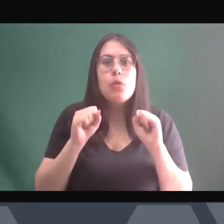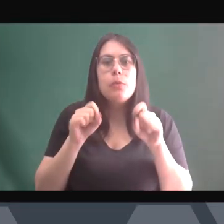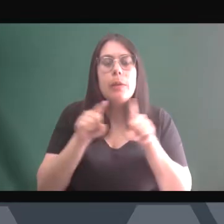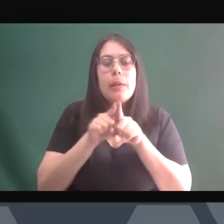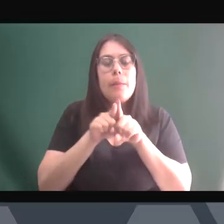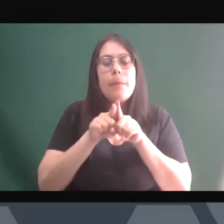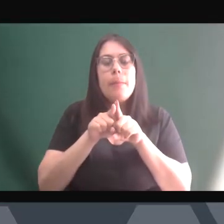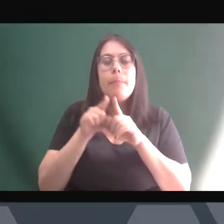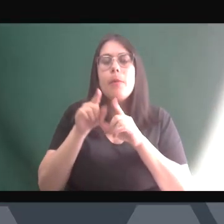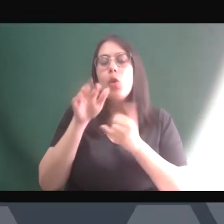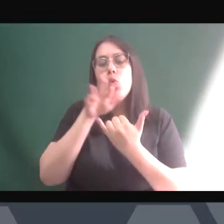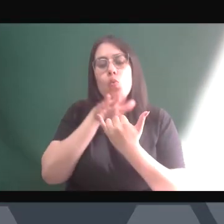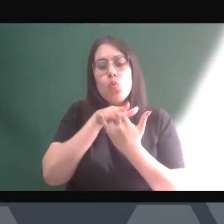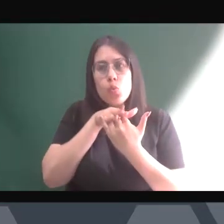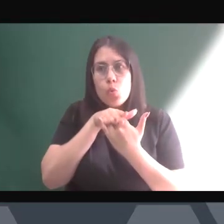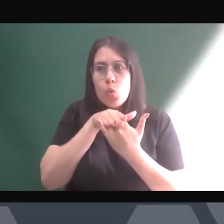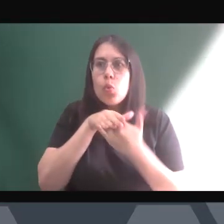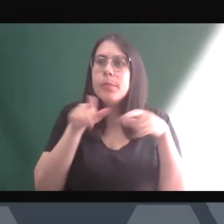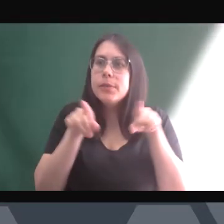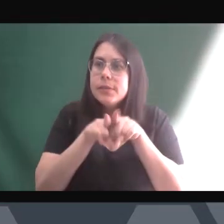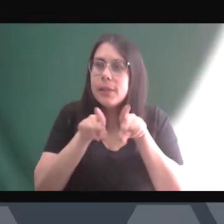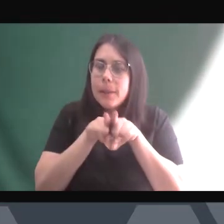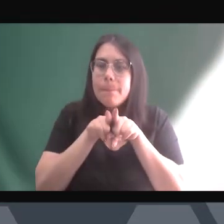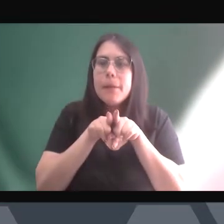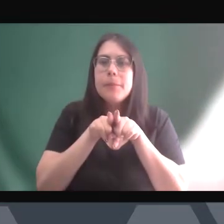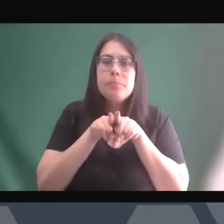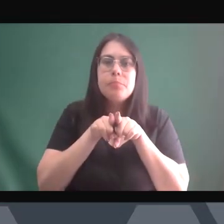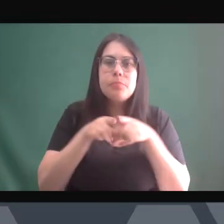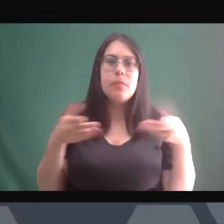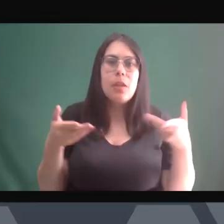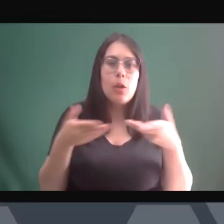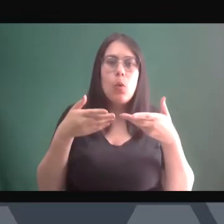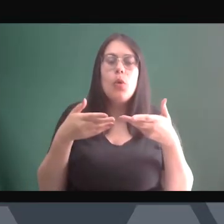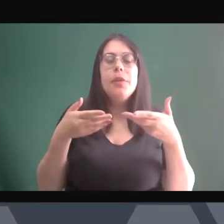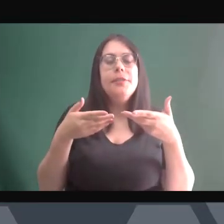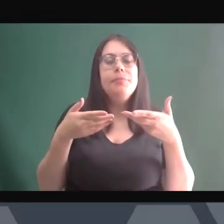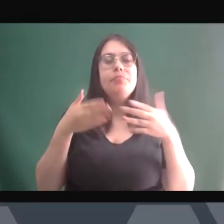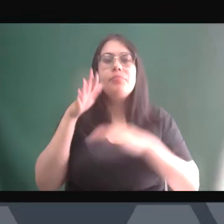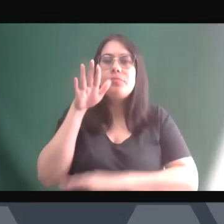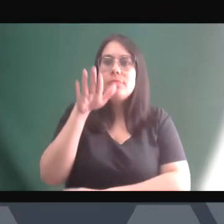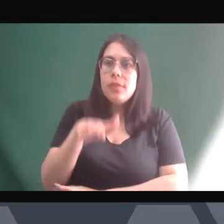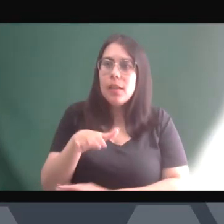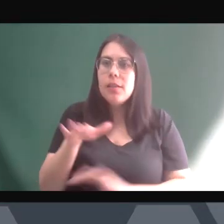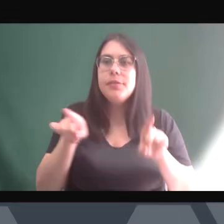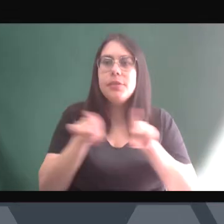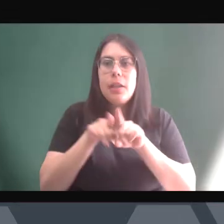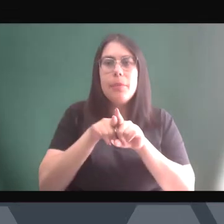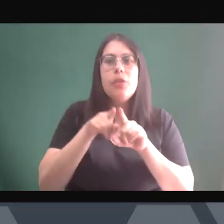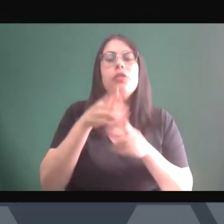Youtube, assim como a mesa agora da tarde também seguirá disponível.